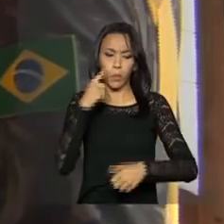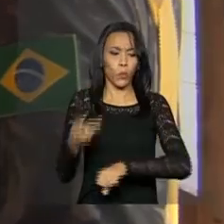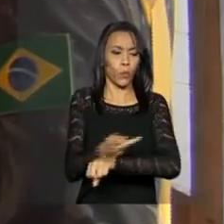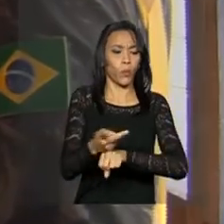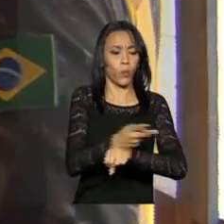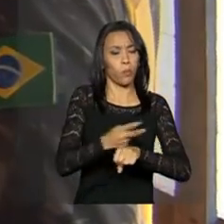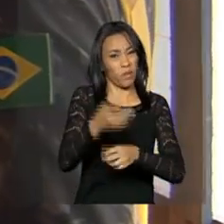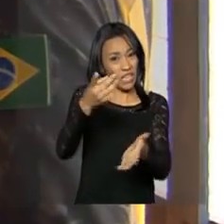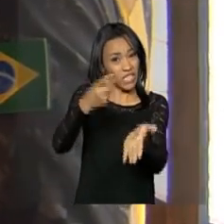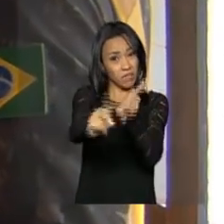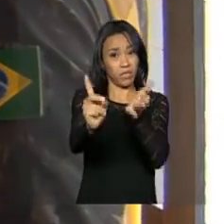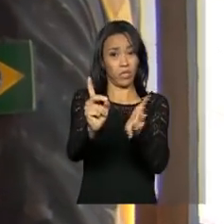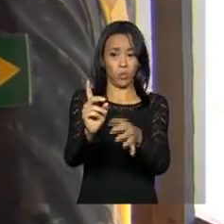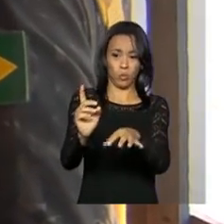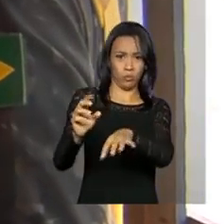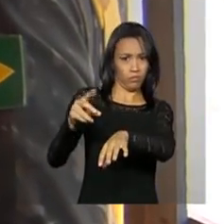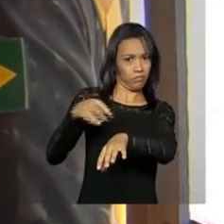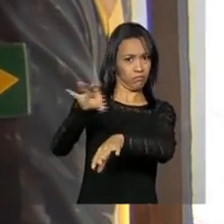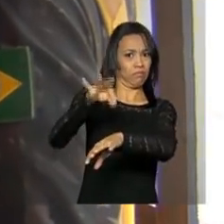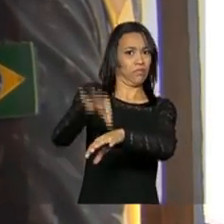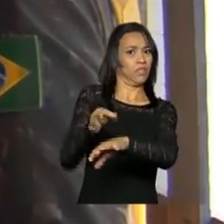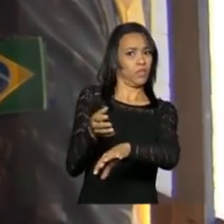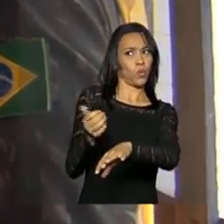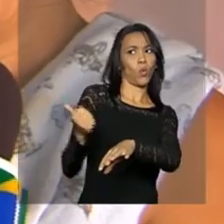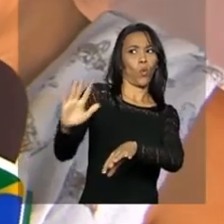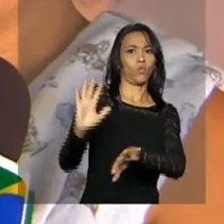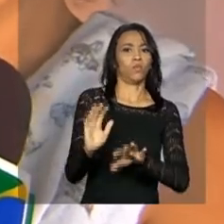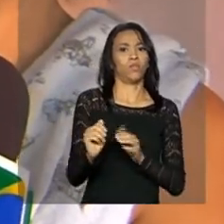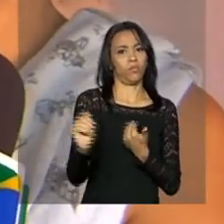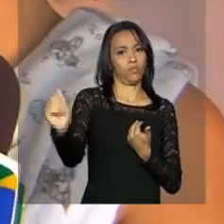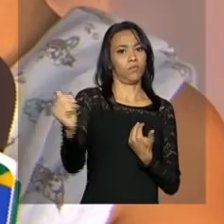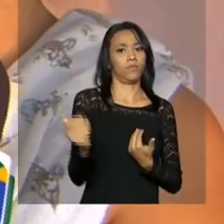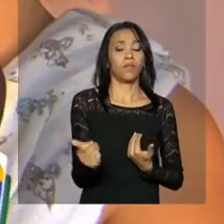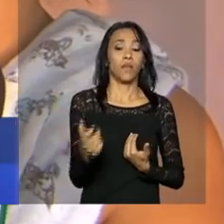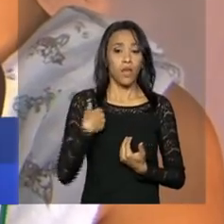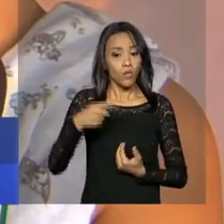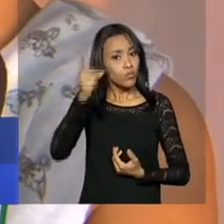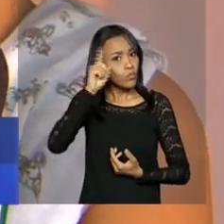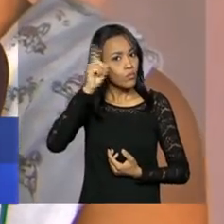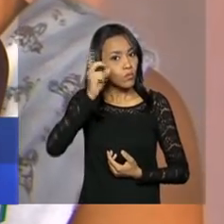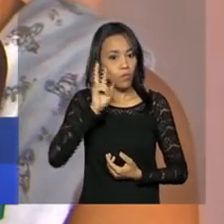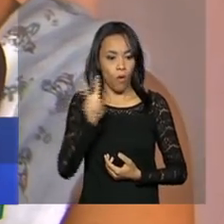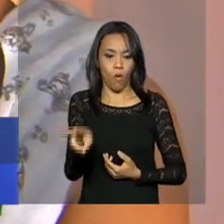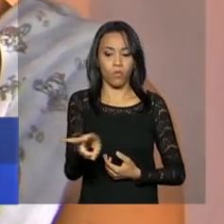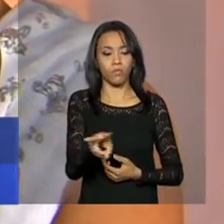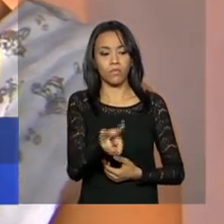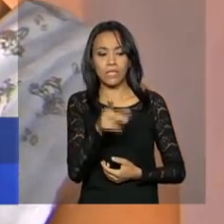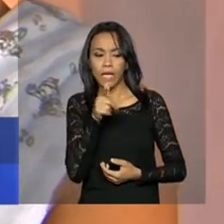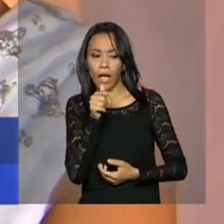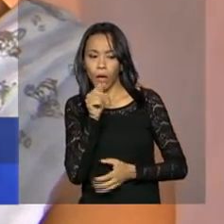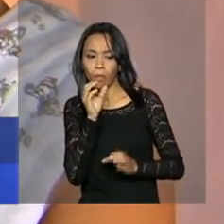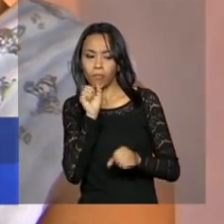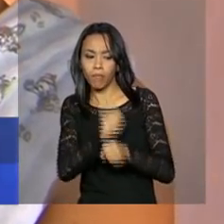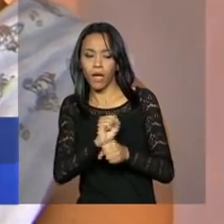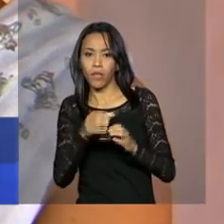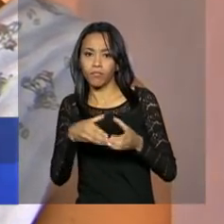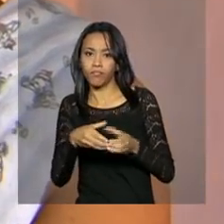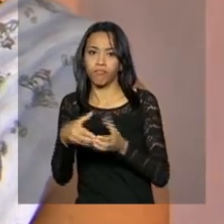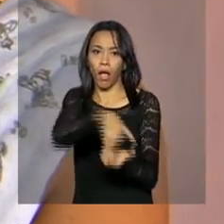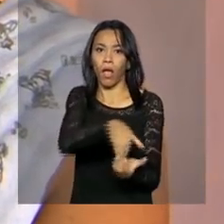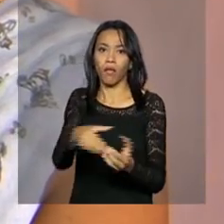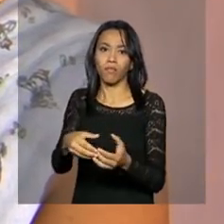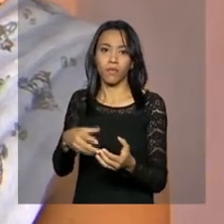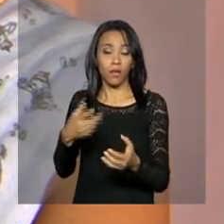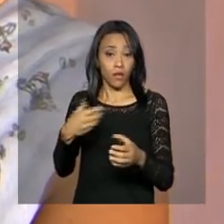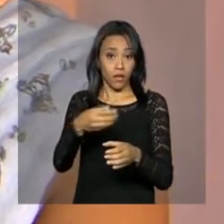mosquito inimigo passar longe do endereço deles. Eu olho quase todos os dias para ver se tem água parada, não